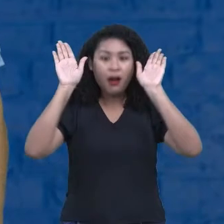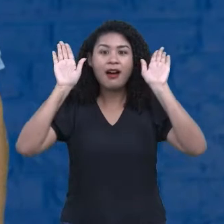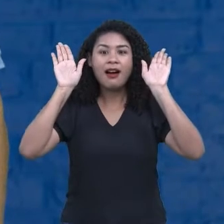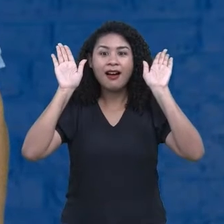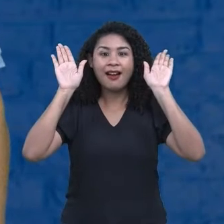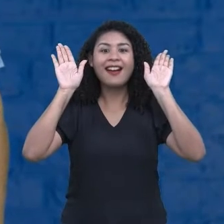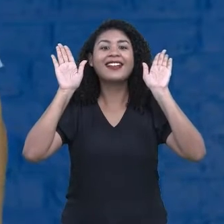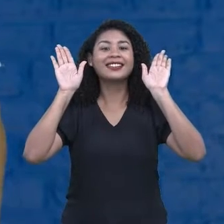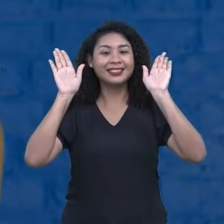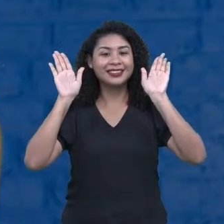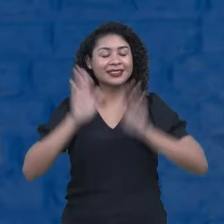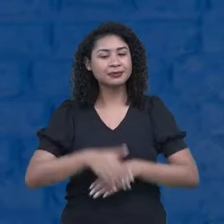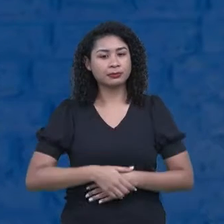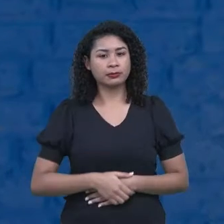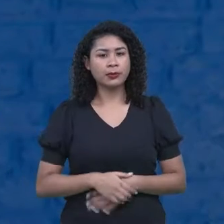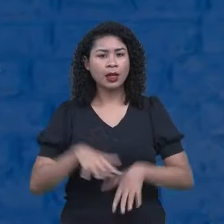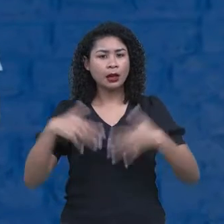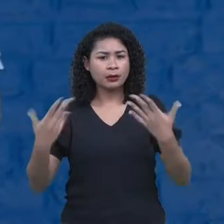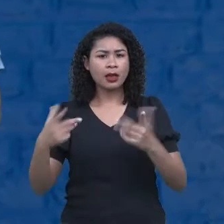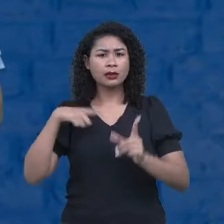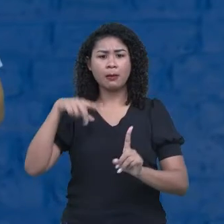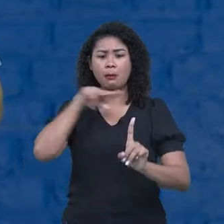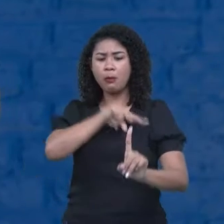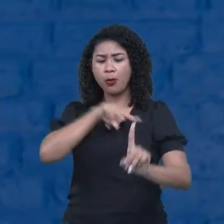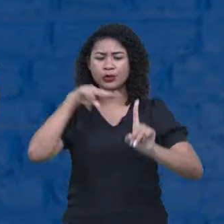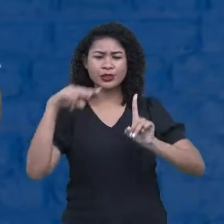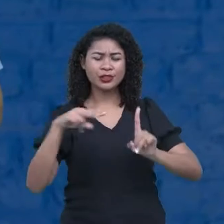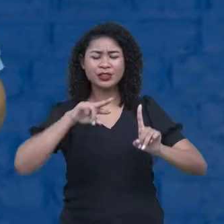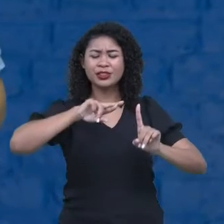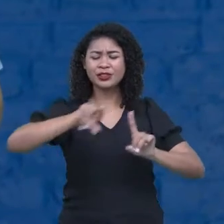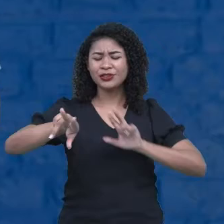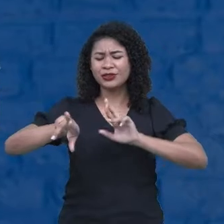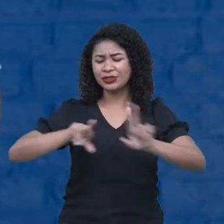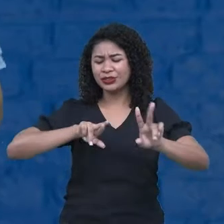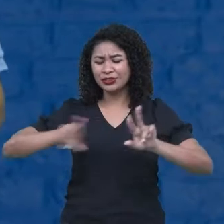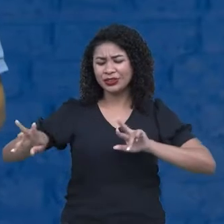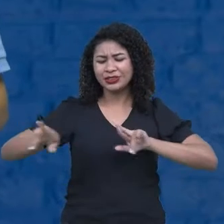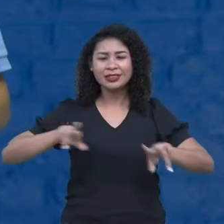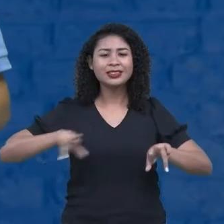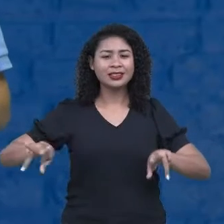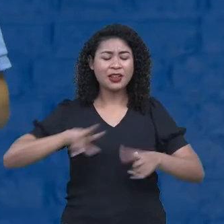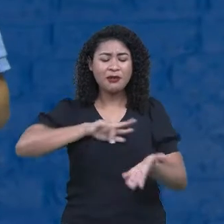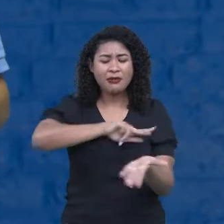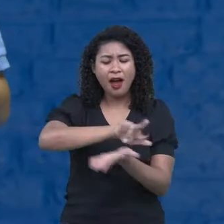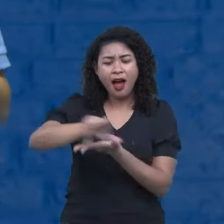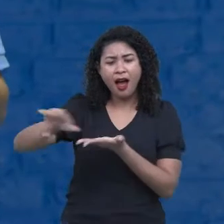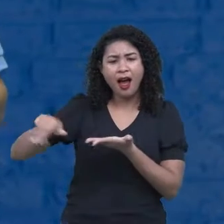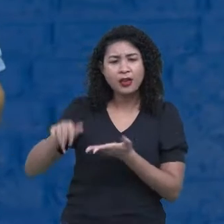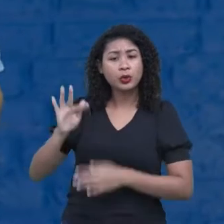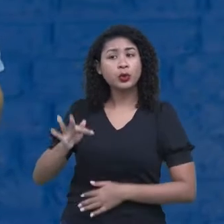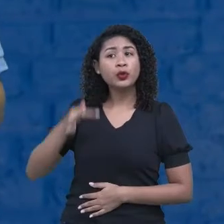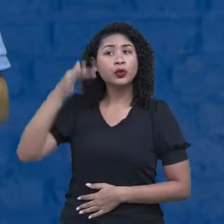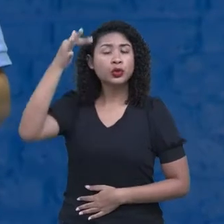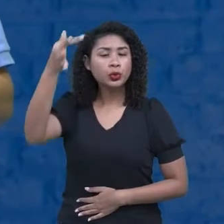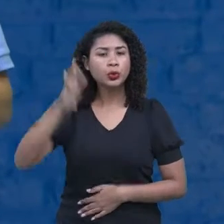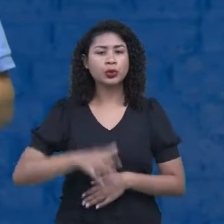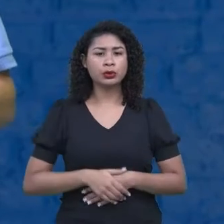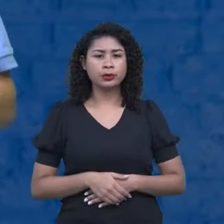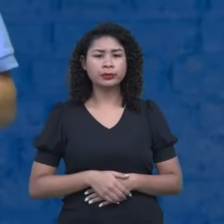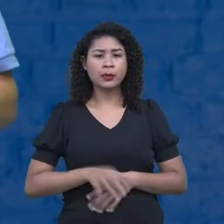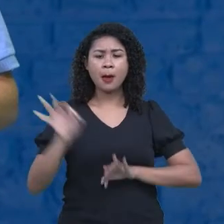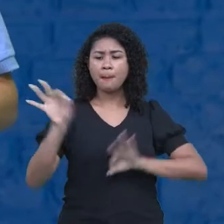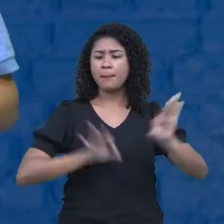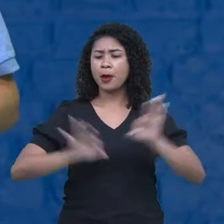Então, são vários olhares que nós temos para o nosso futuro, para o nosso projeto. O que é projetar? Nós